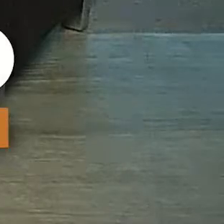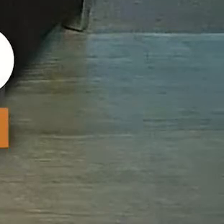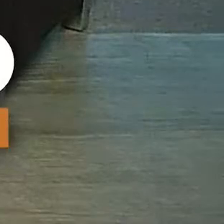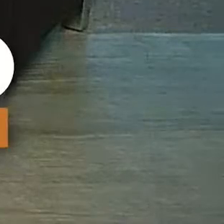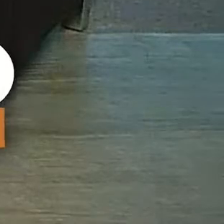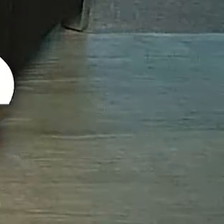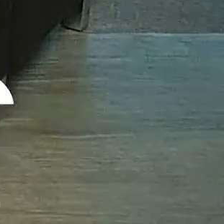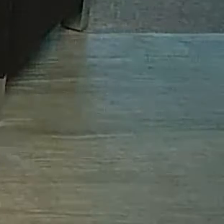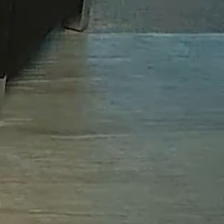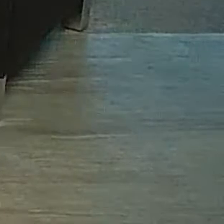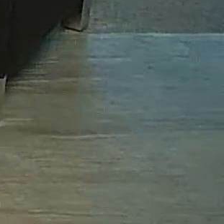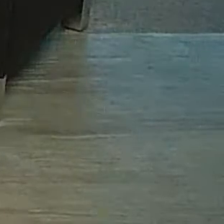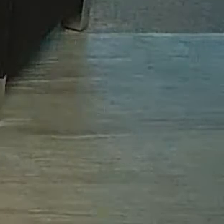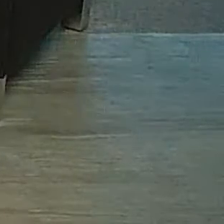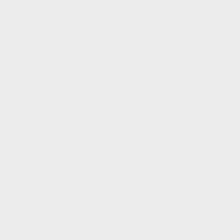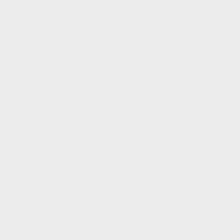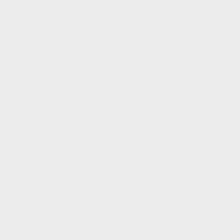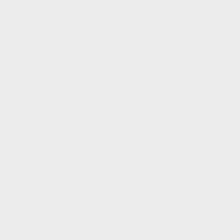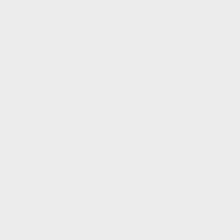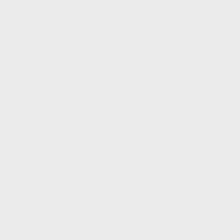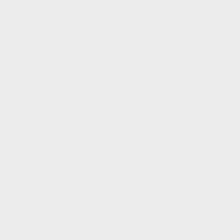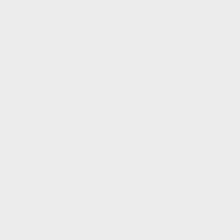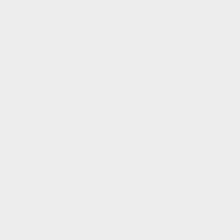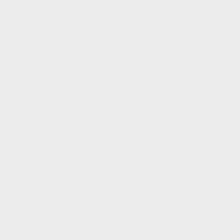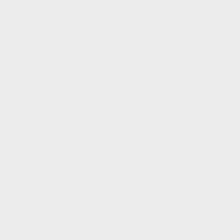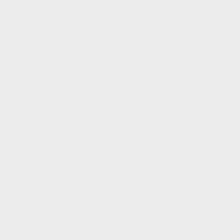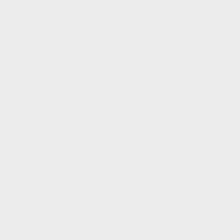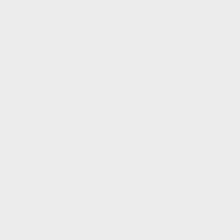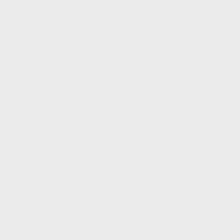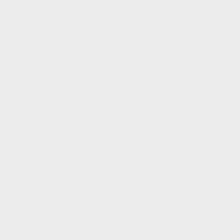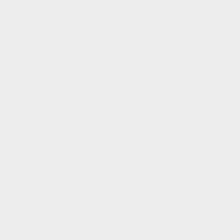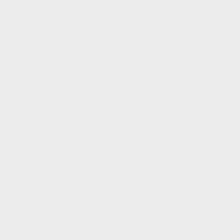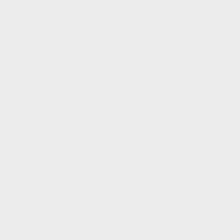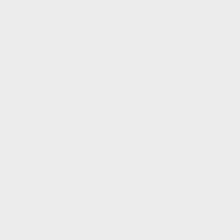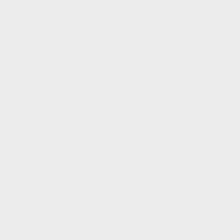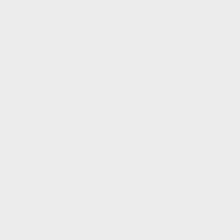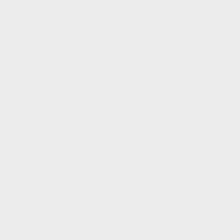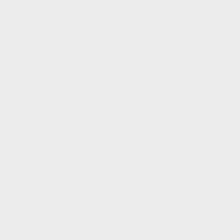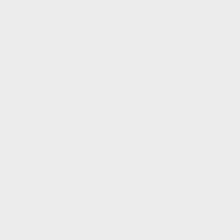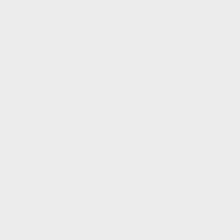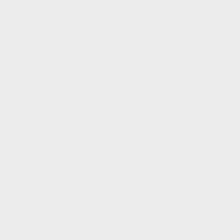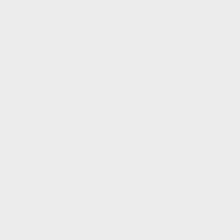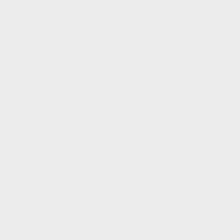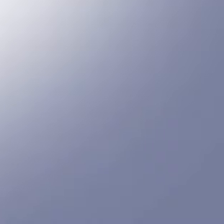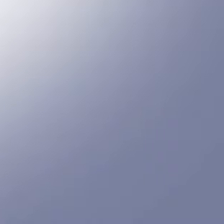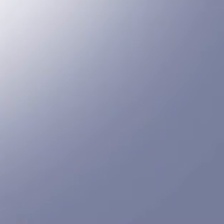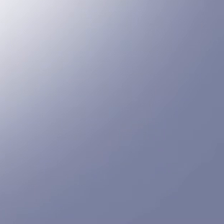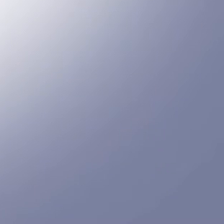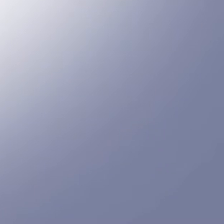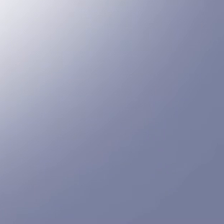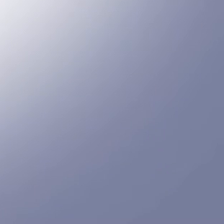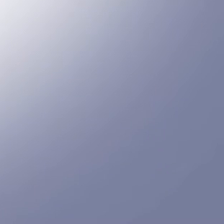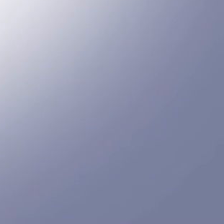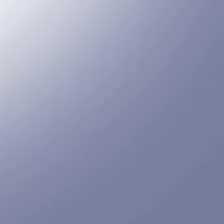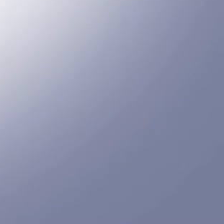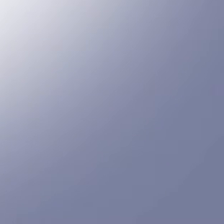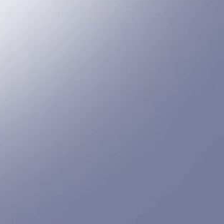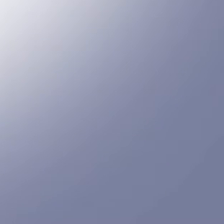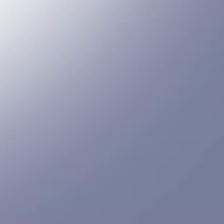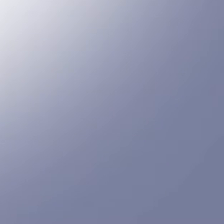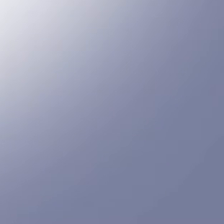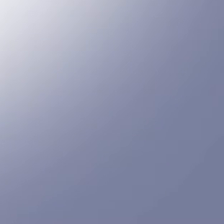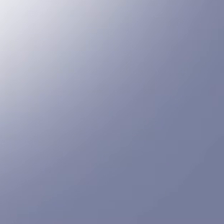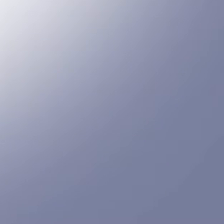Alese. Nós esperamos vocês. Até lá. TV Alese. Cidadania e informação. As audiências